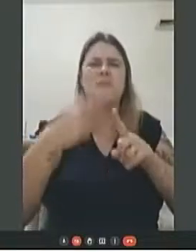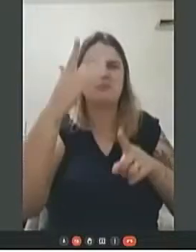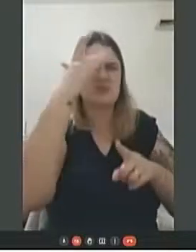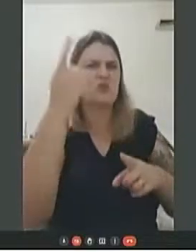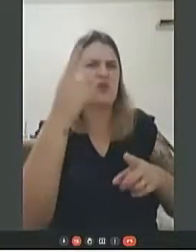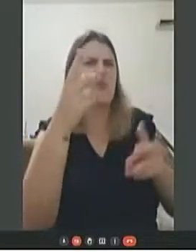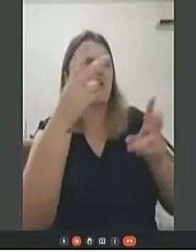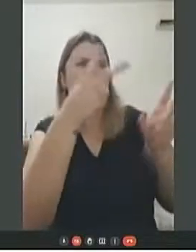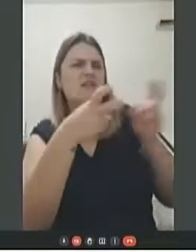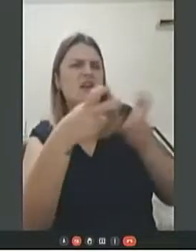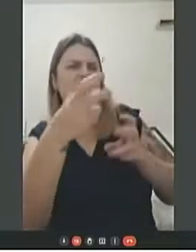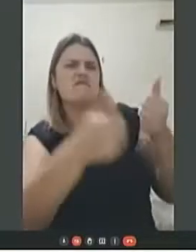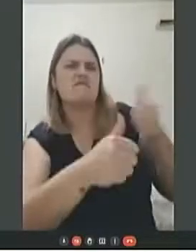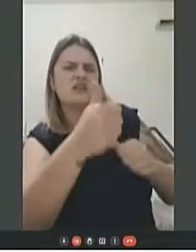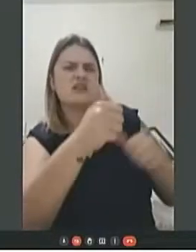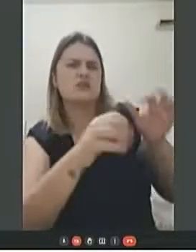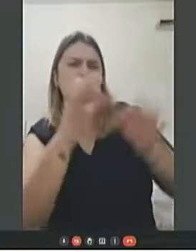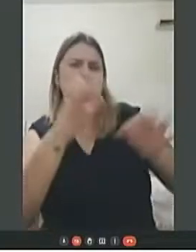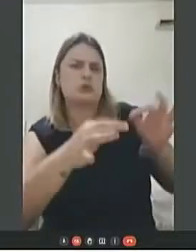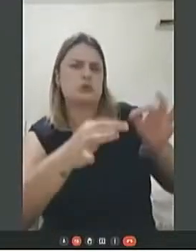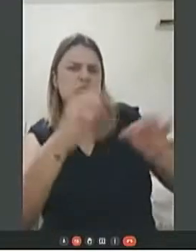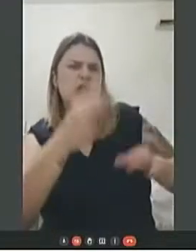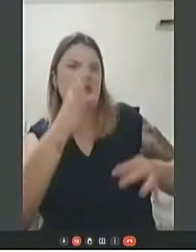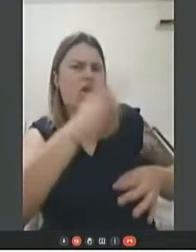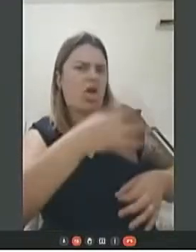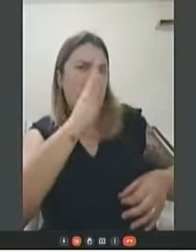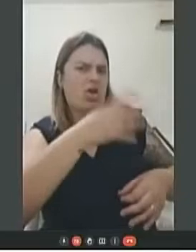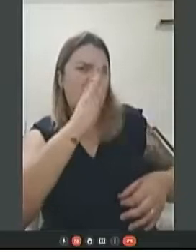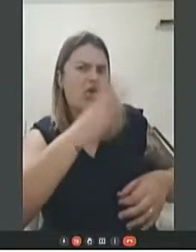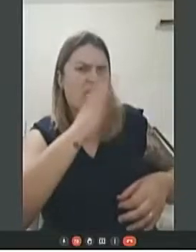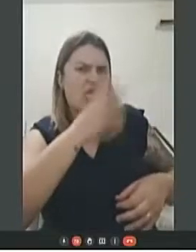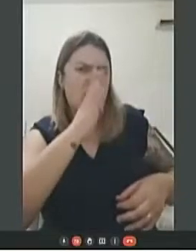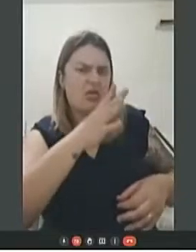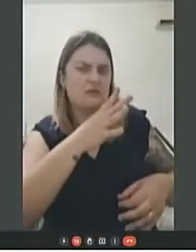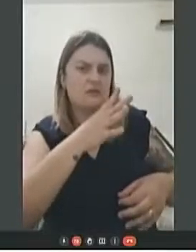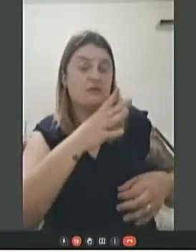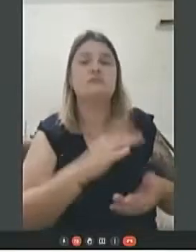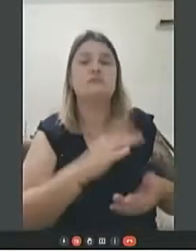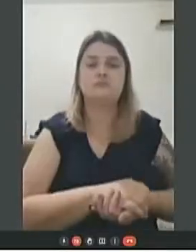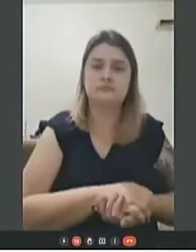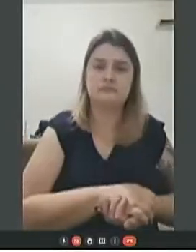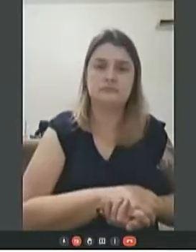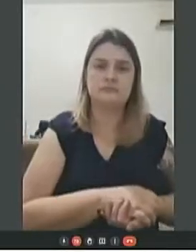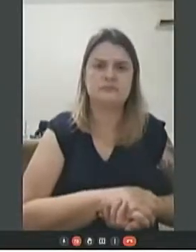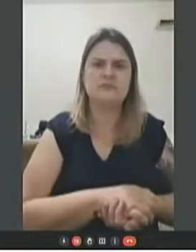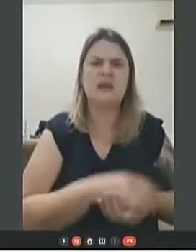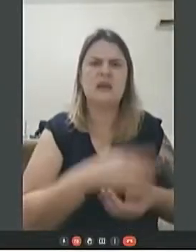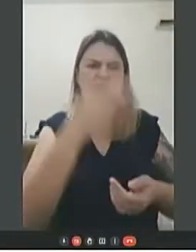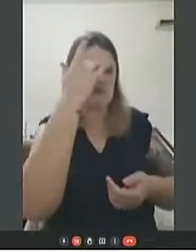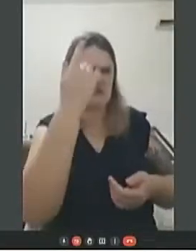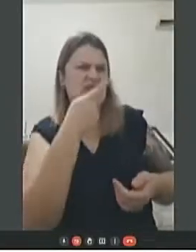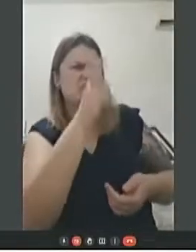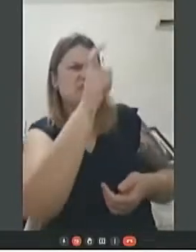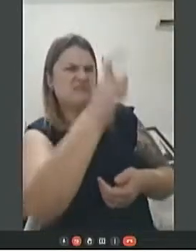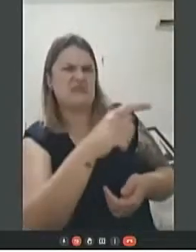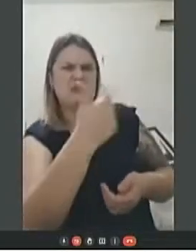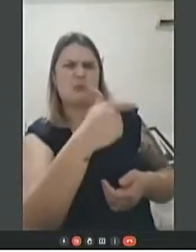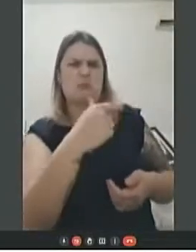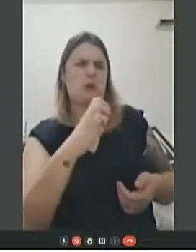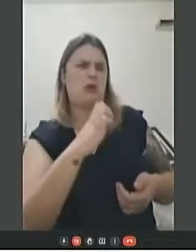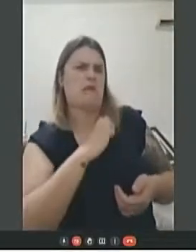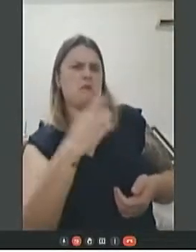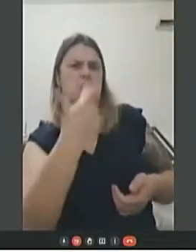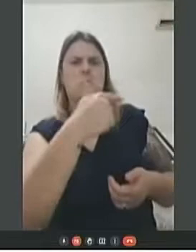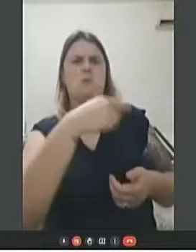Sofrer todo tipo de julgamento e passar por um severo escrutínio moral de sua personalidade e comportamento.